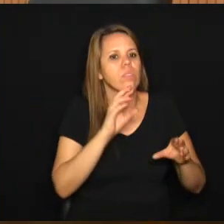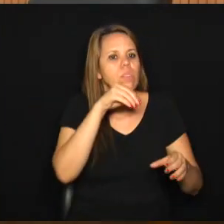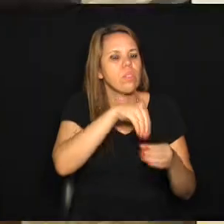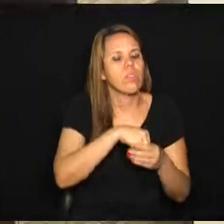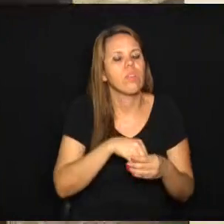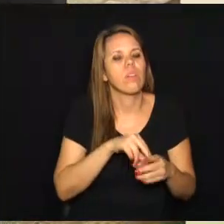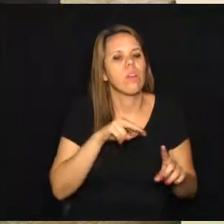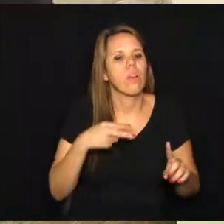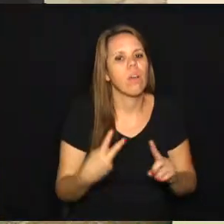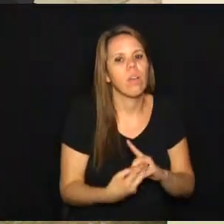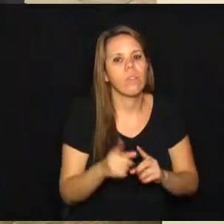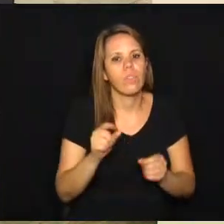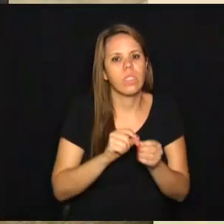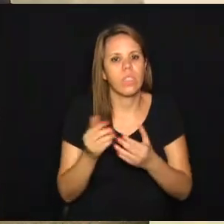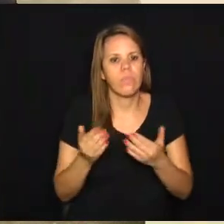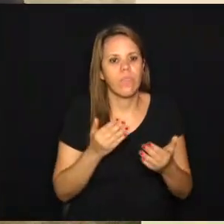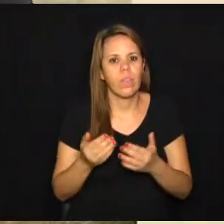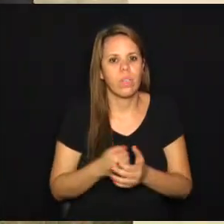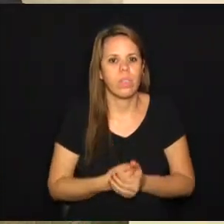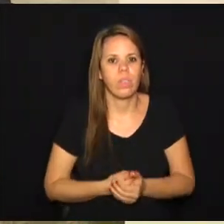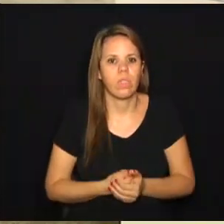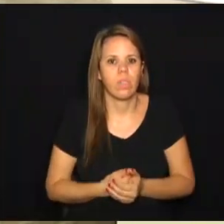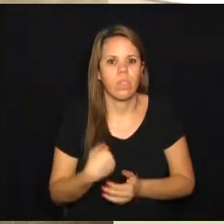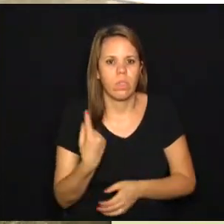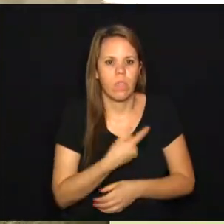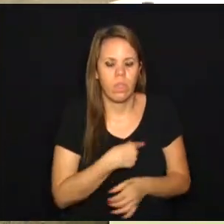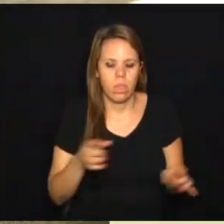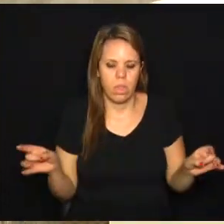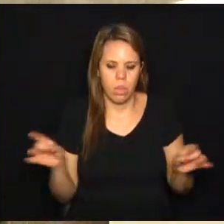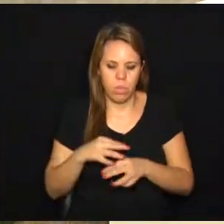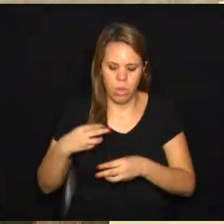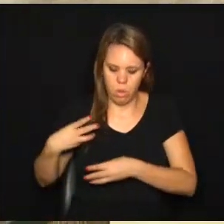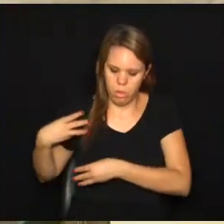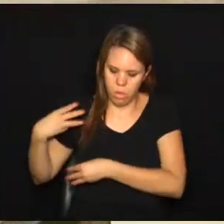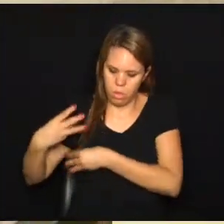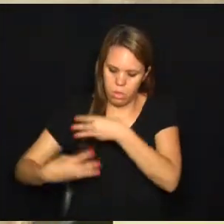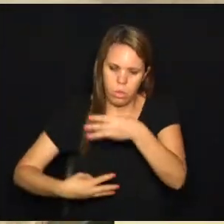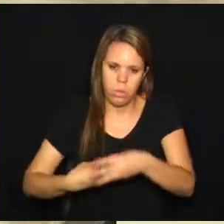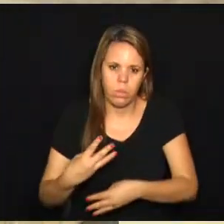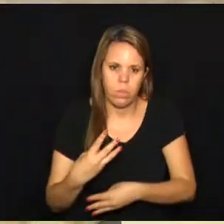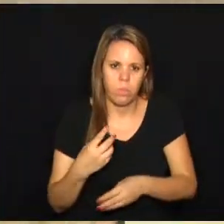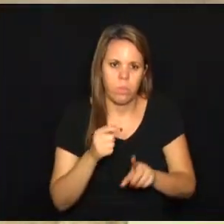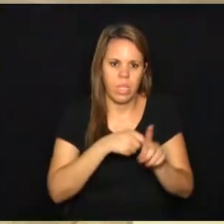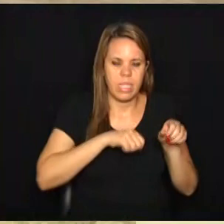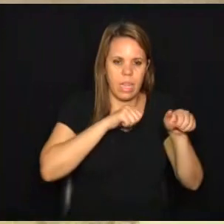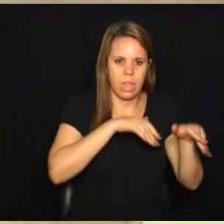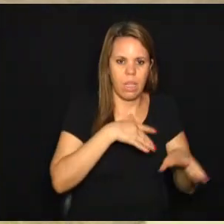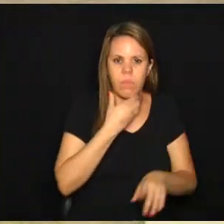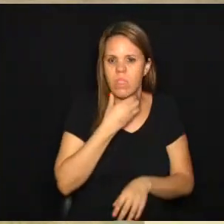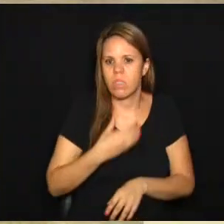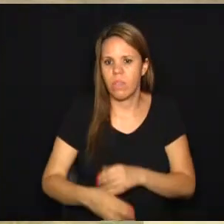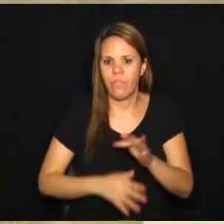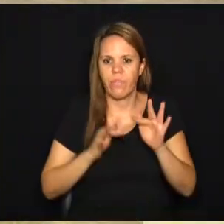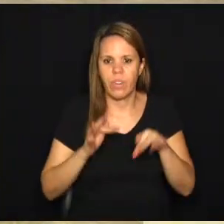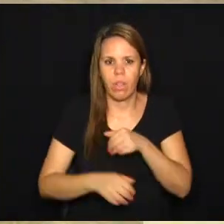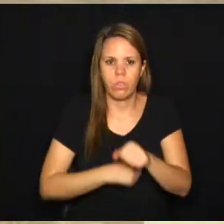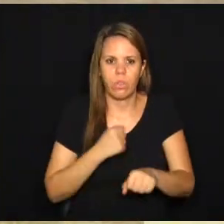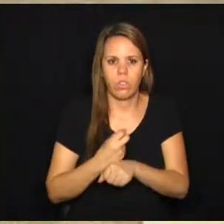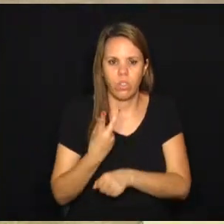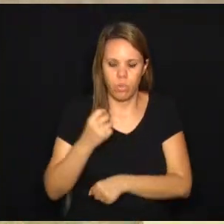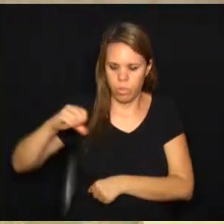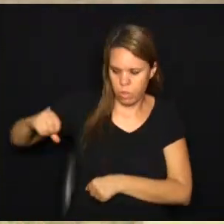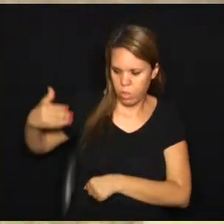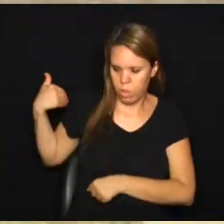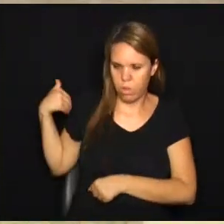Qual o balanço que vocês fazem? Nós encerramos o terceiro quadrimestre que compreendeu setembro a dezembro, é o encerramento final do ano de 2019.